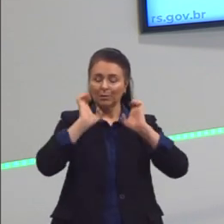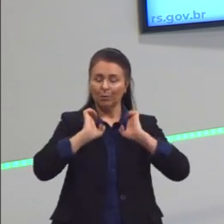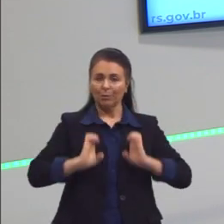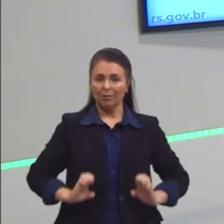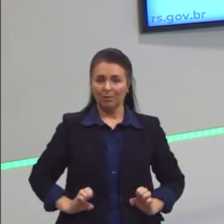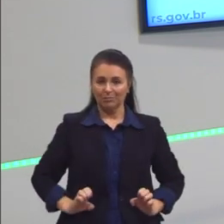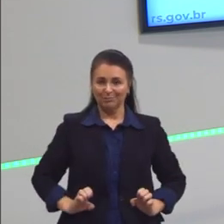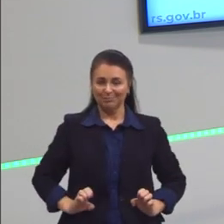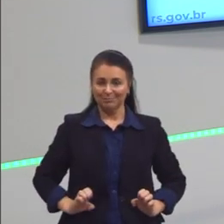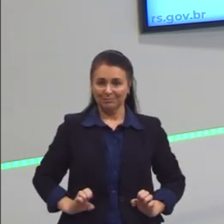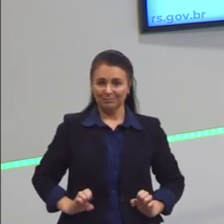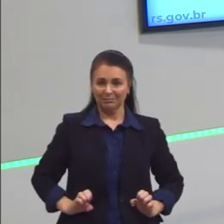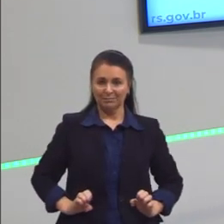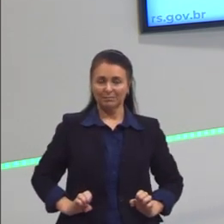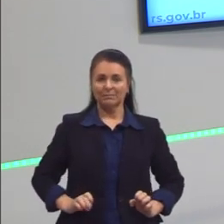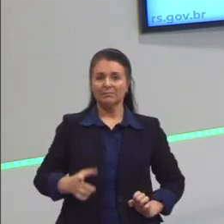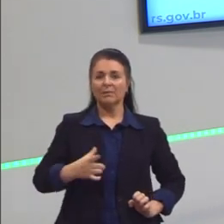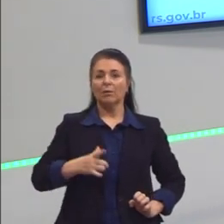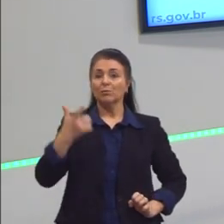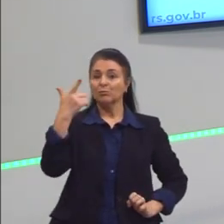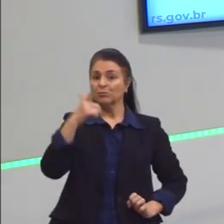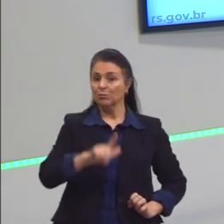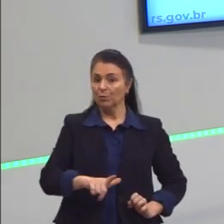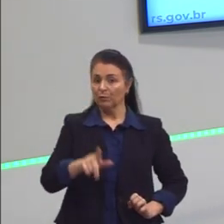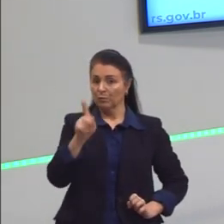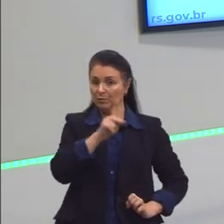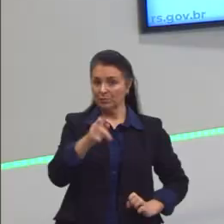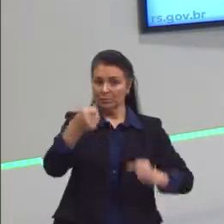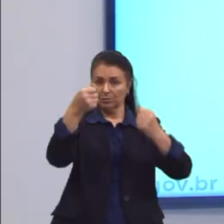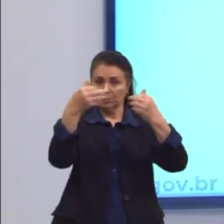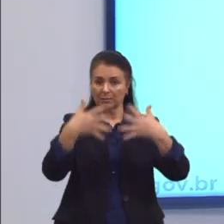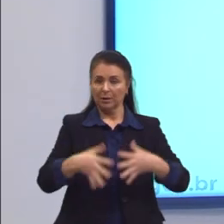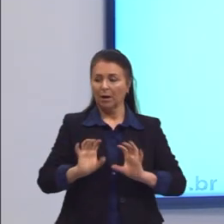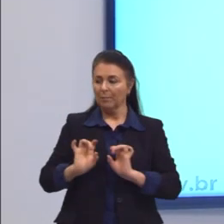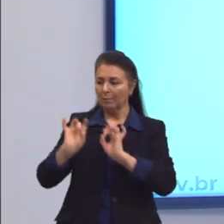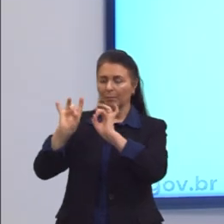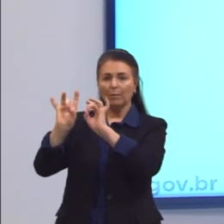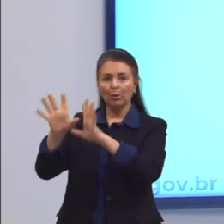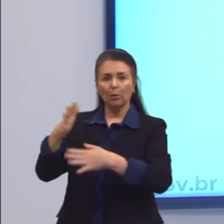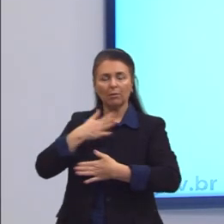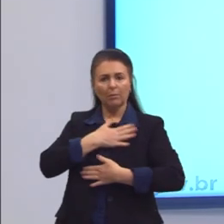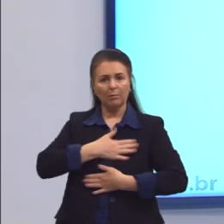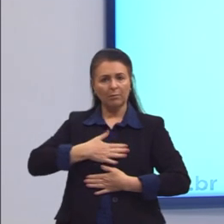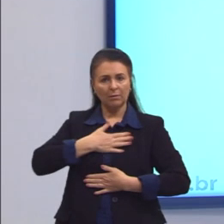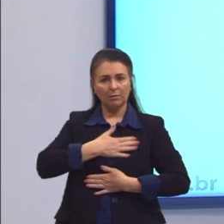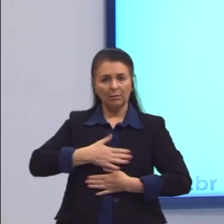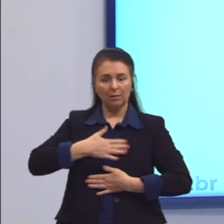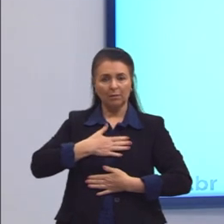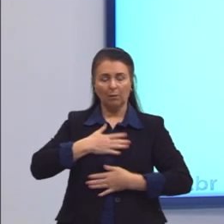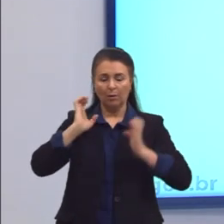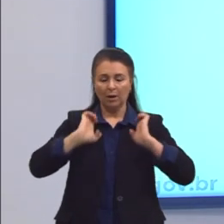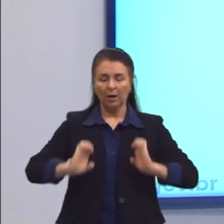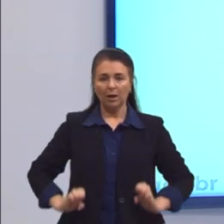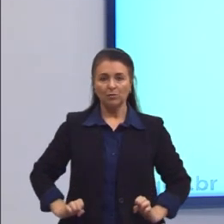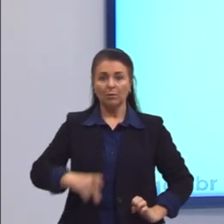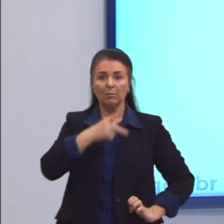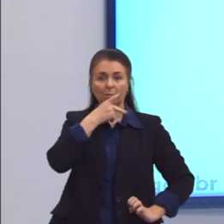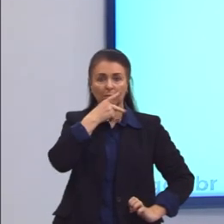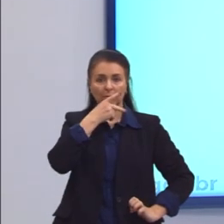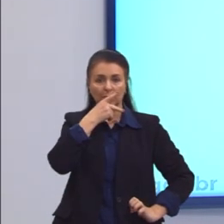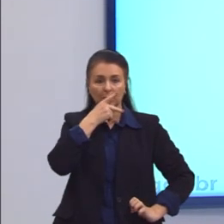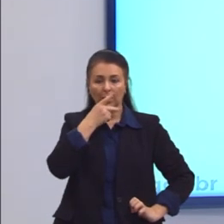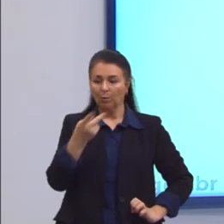Aqui eu volto a reforçar. Então, abandonar os prazeres. Então, a ética platônica era essa ética, essa